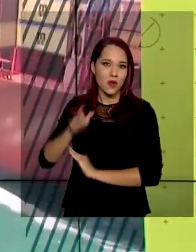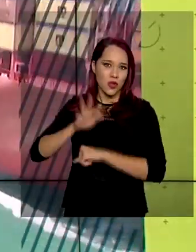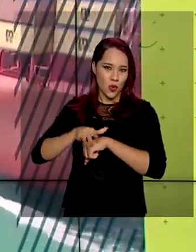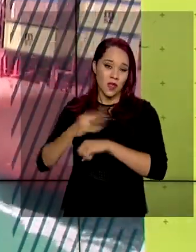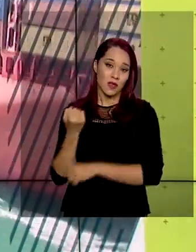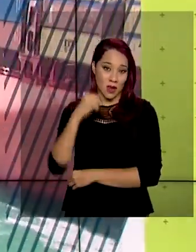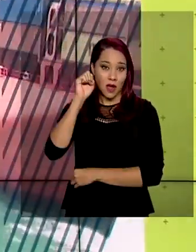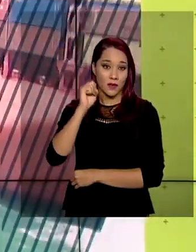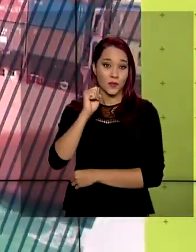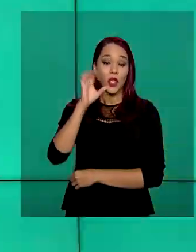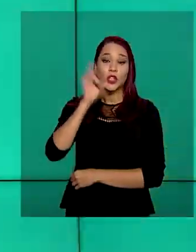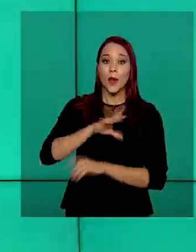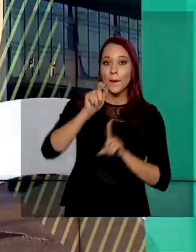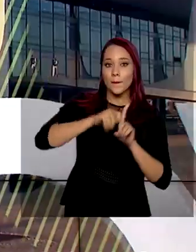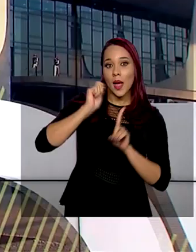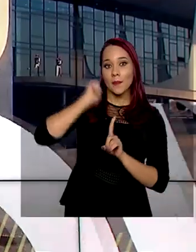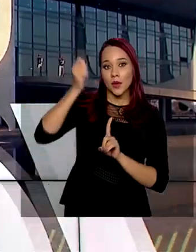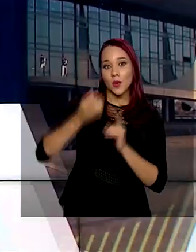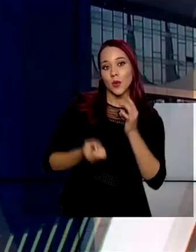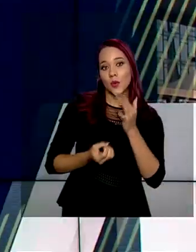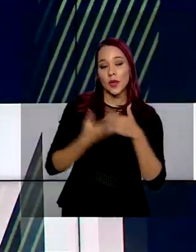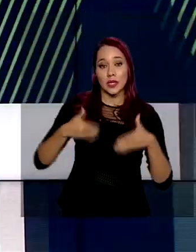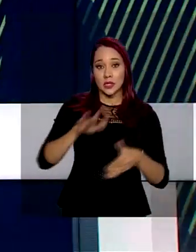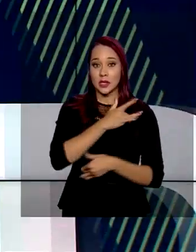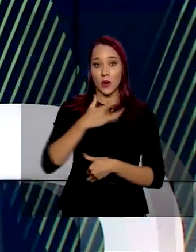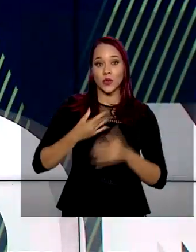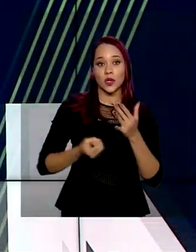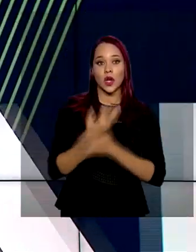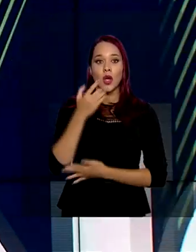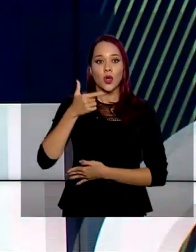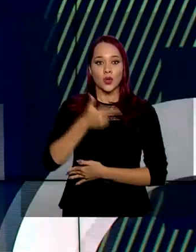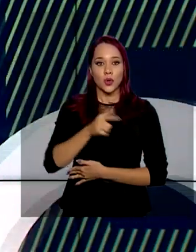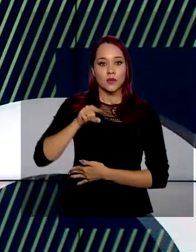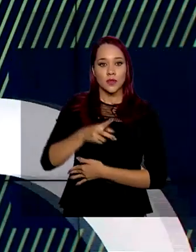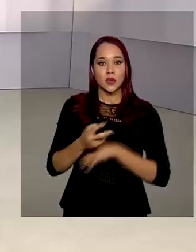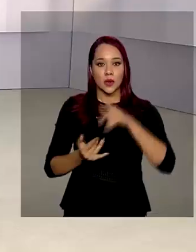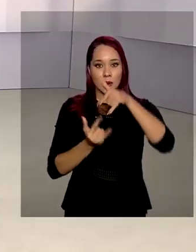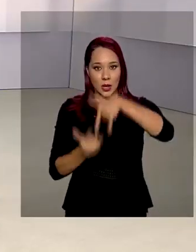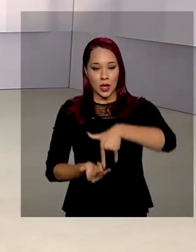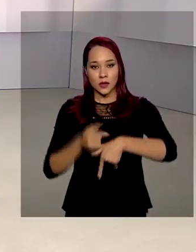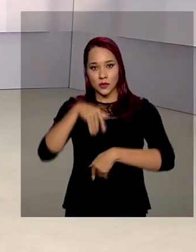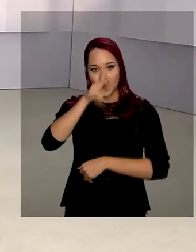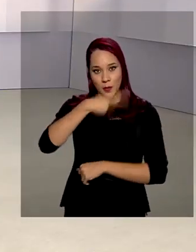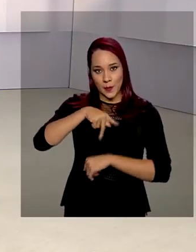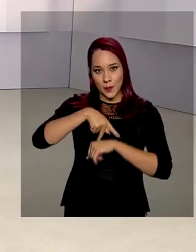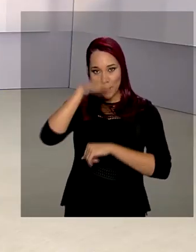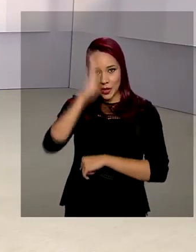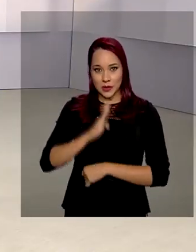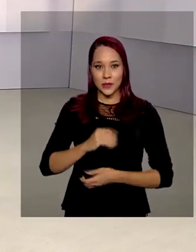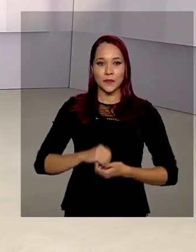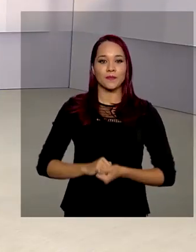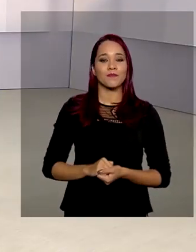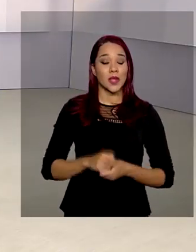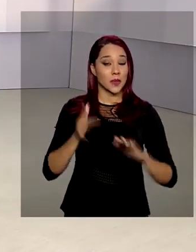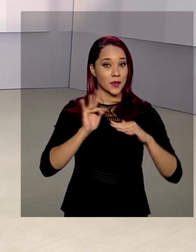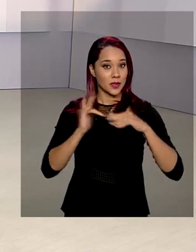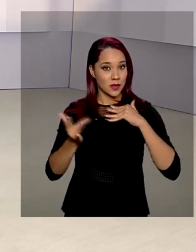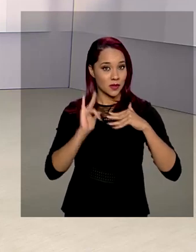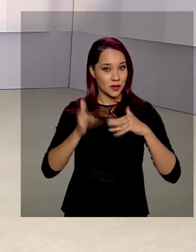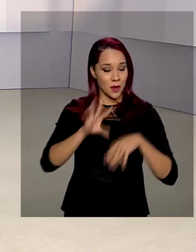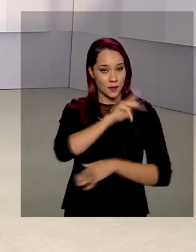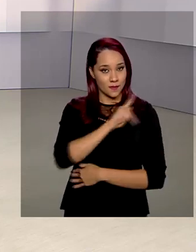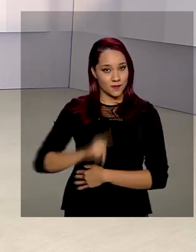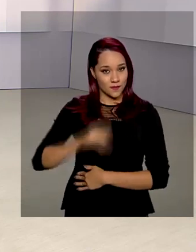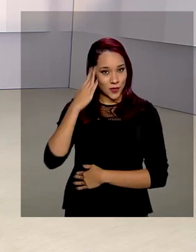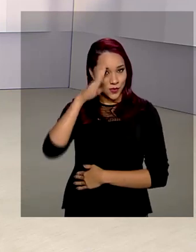o Ministério da Saúde criou 2.258 leitos no país. E pelas redes sociais, o presidente Jair Bolsonaro